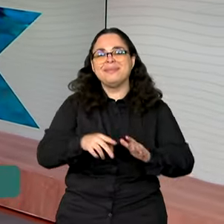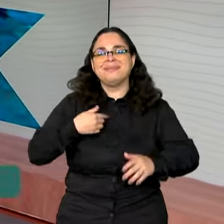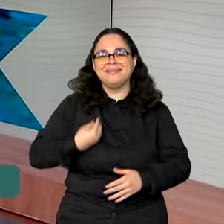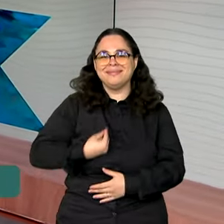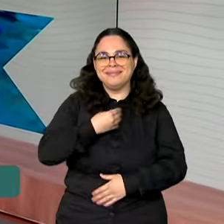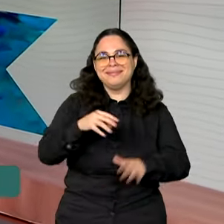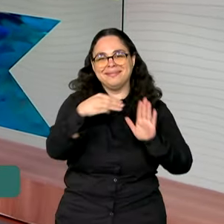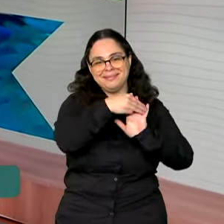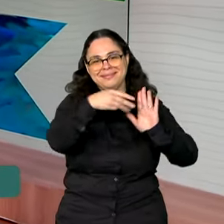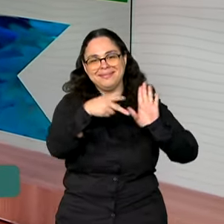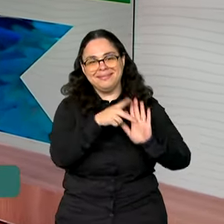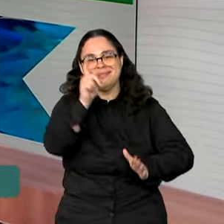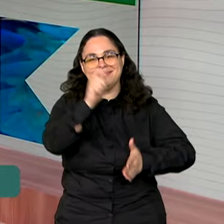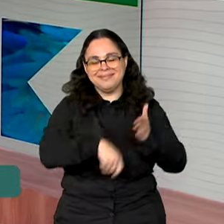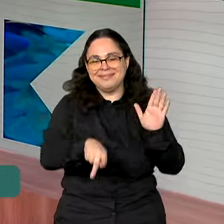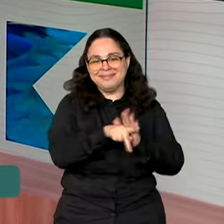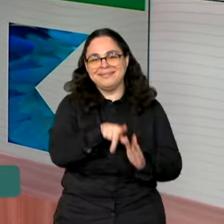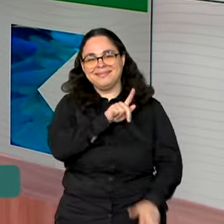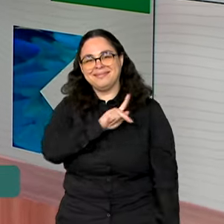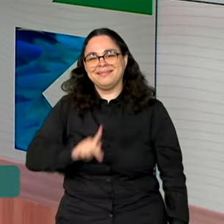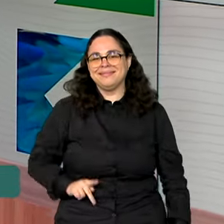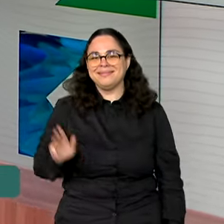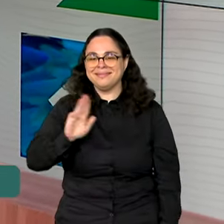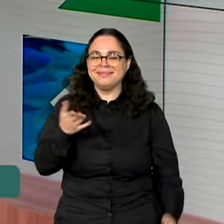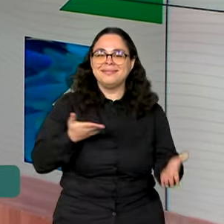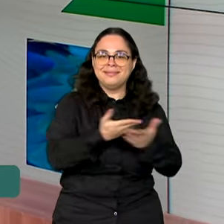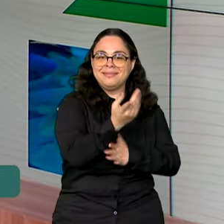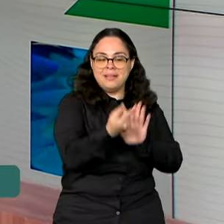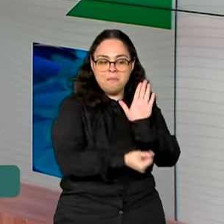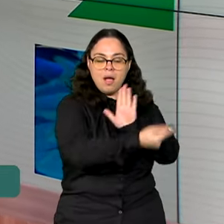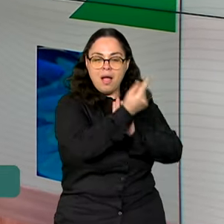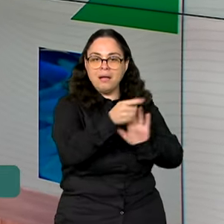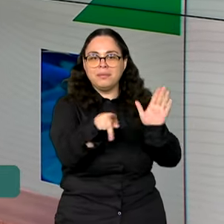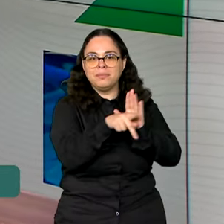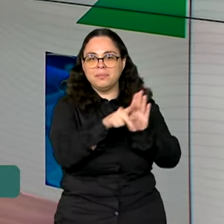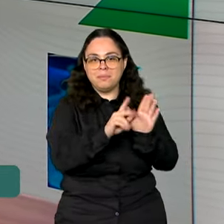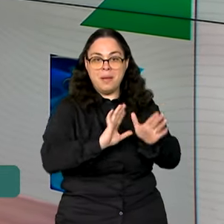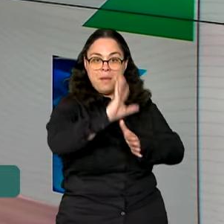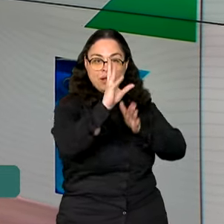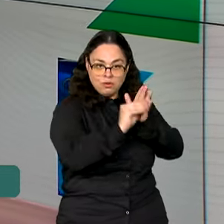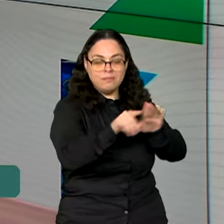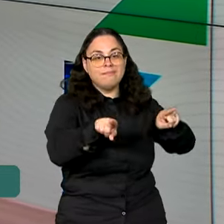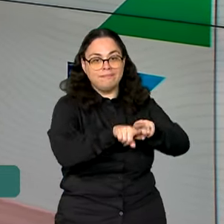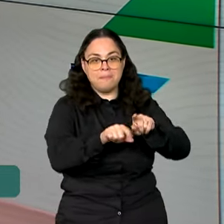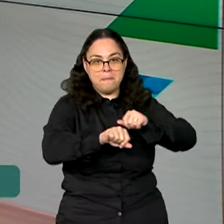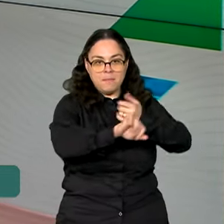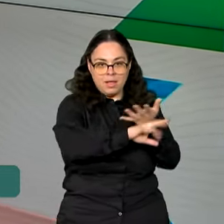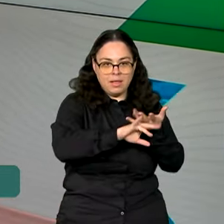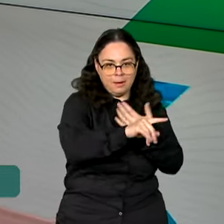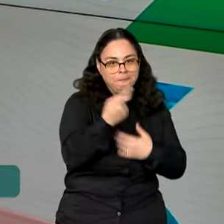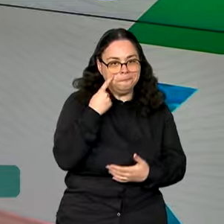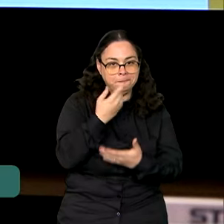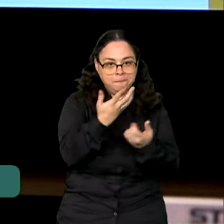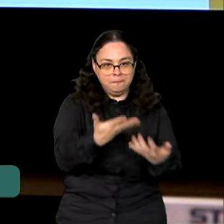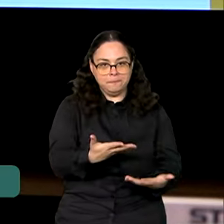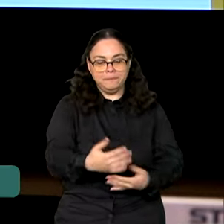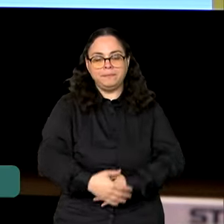provisória assinada pelo presidente Lula, com recursos extras para a Amazônia e o Pantanal. Vamos ver.